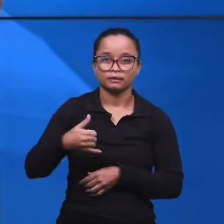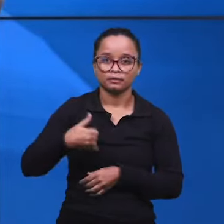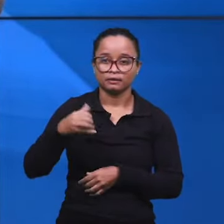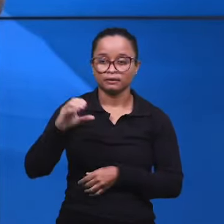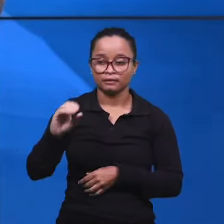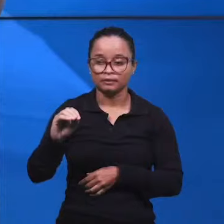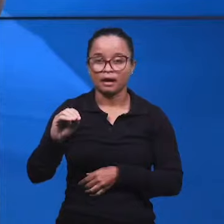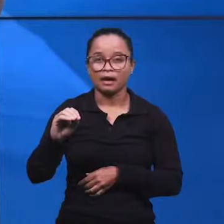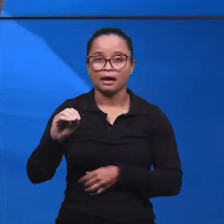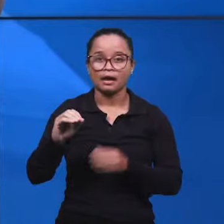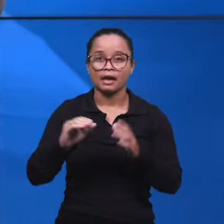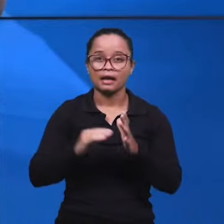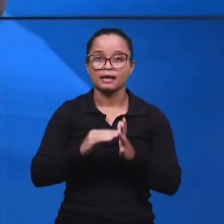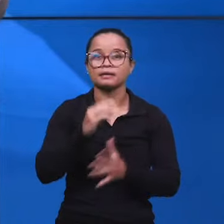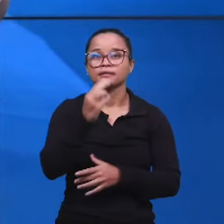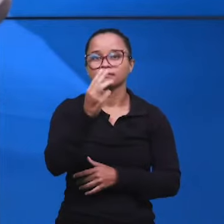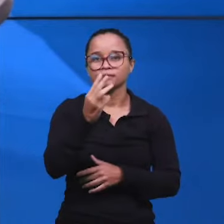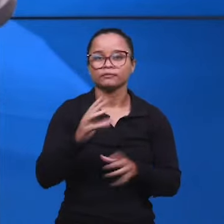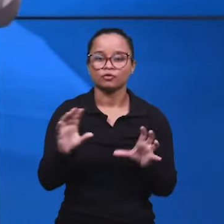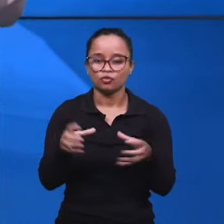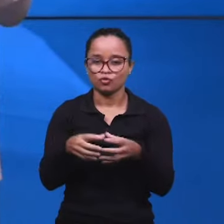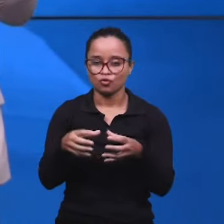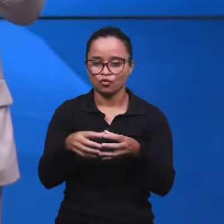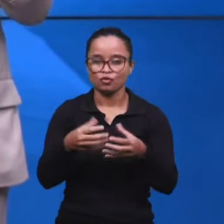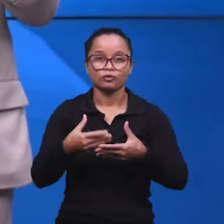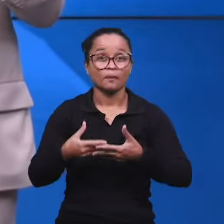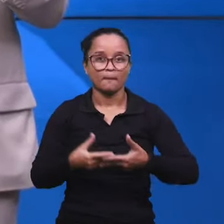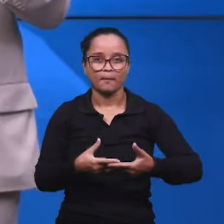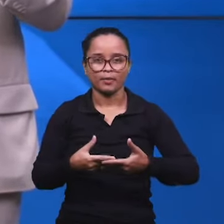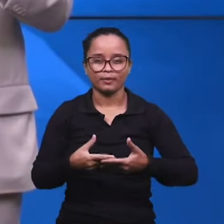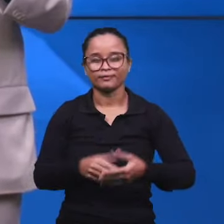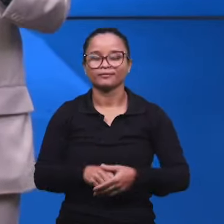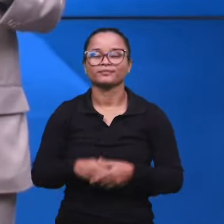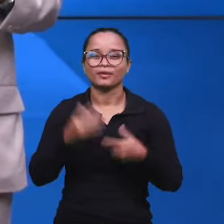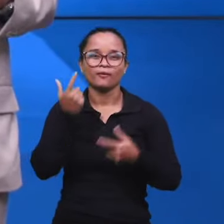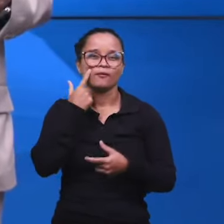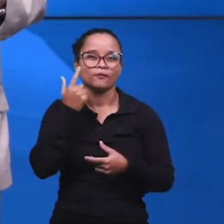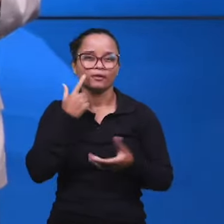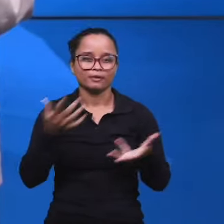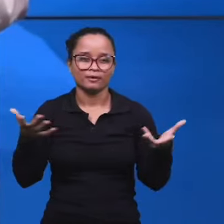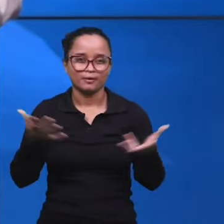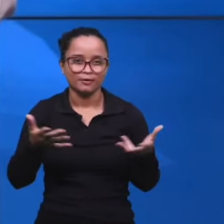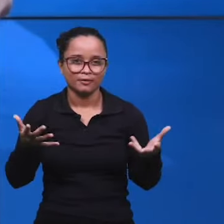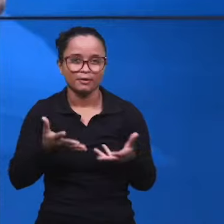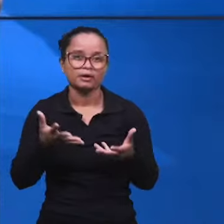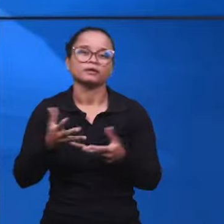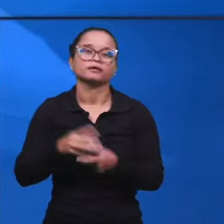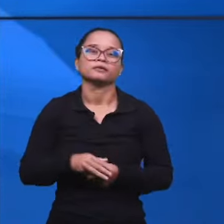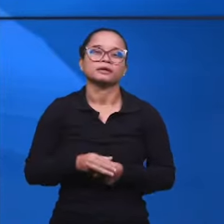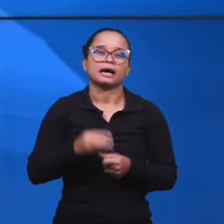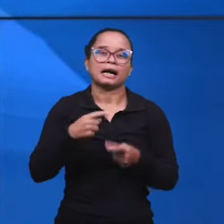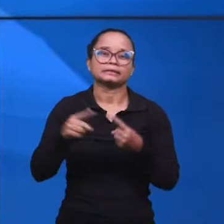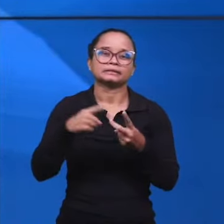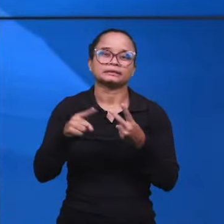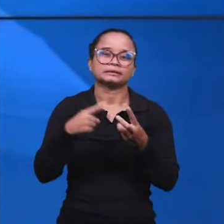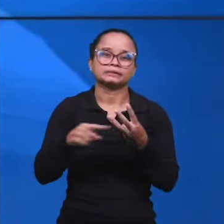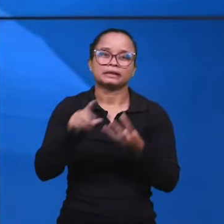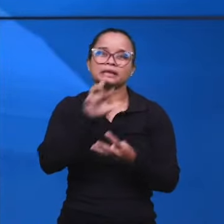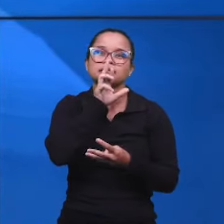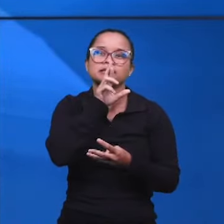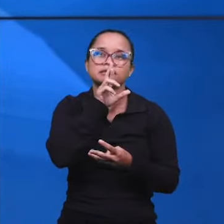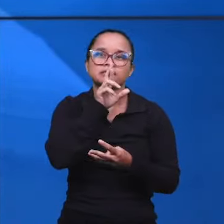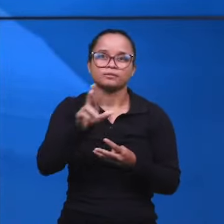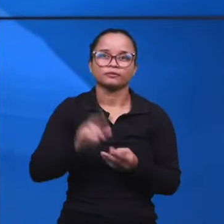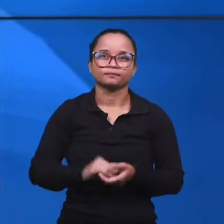0 a 3 anos, né? Ou seja, a classe dos nossos bebês. Vamos ouvir, então, acompanhar, então, as três